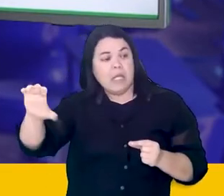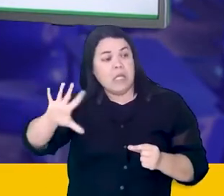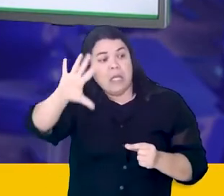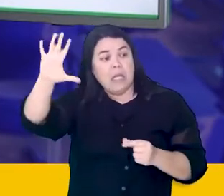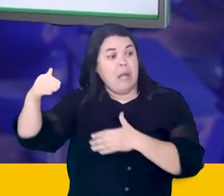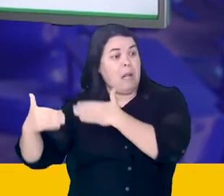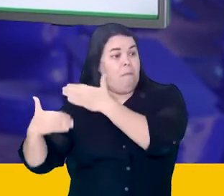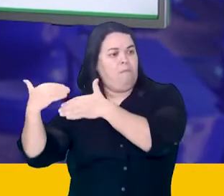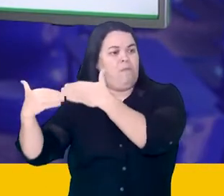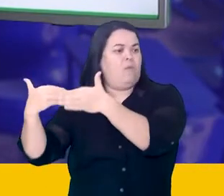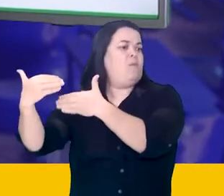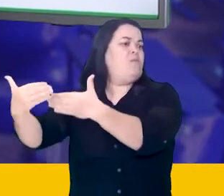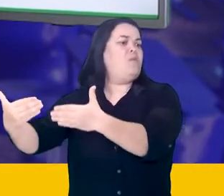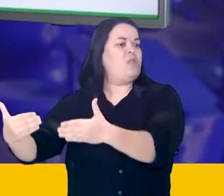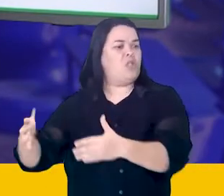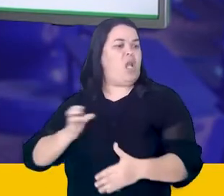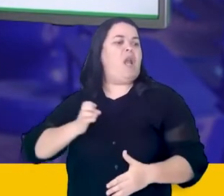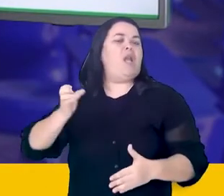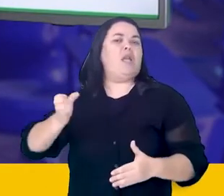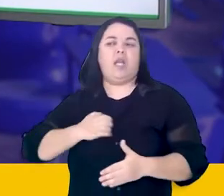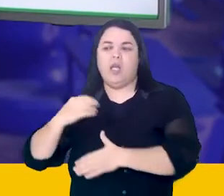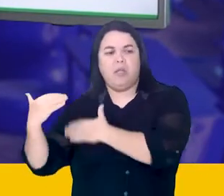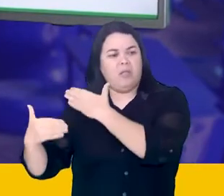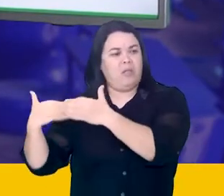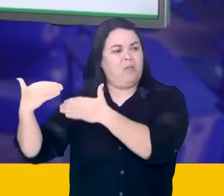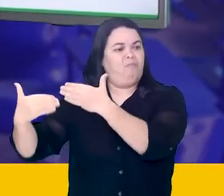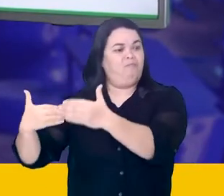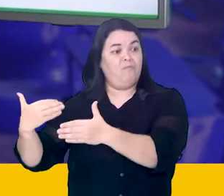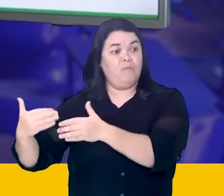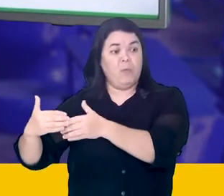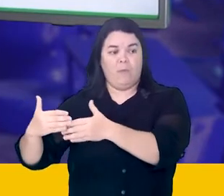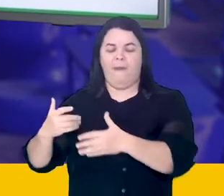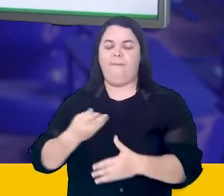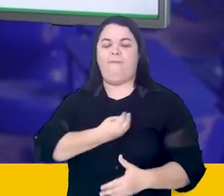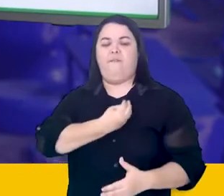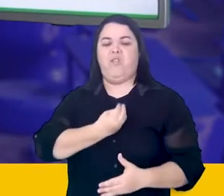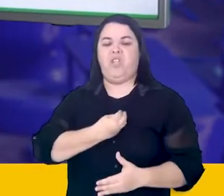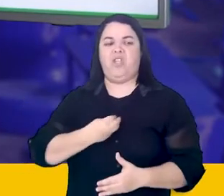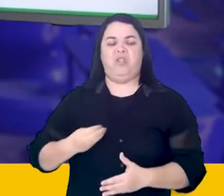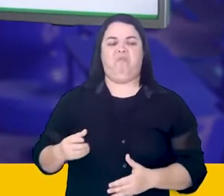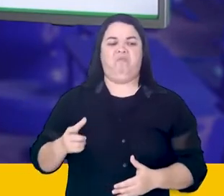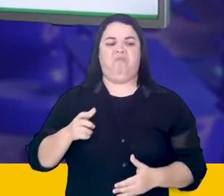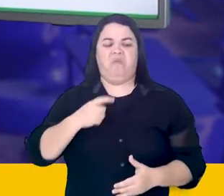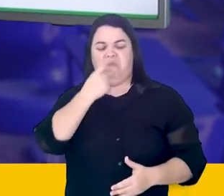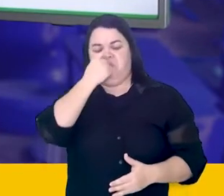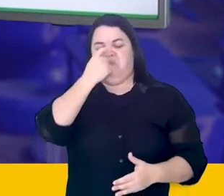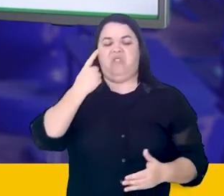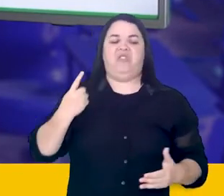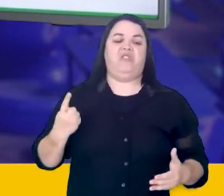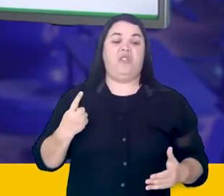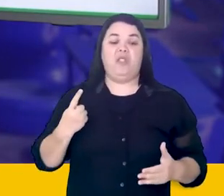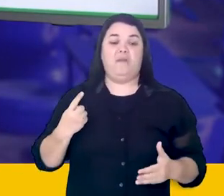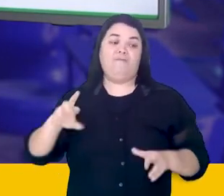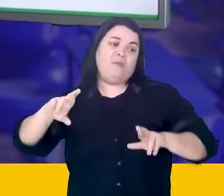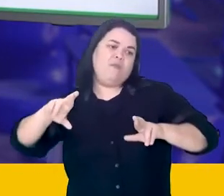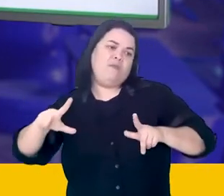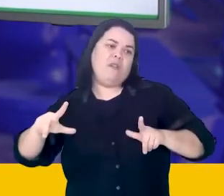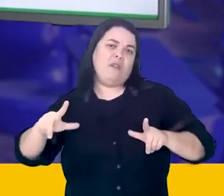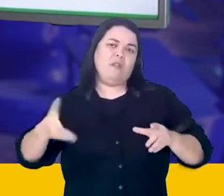vez de mais e mais riquezas para sustentar um padrão de vida que era diferente da sociedade